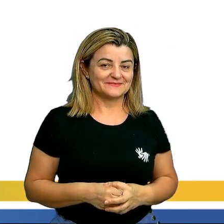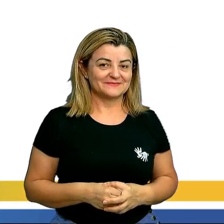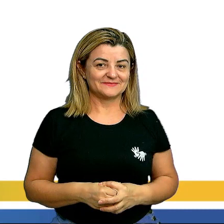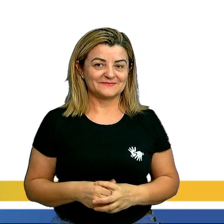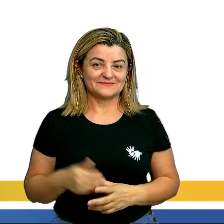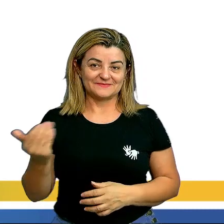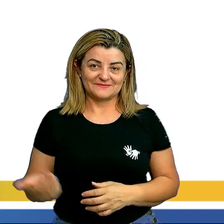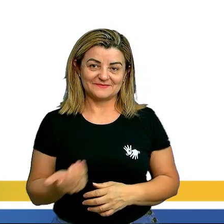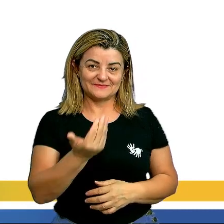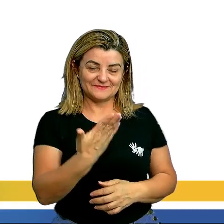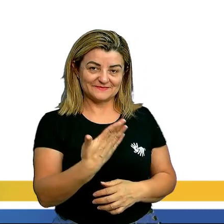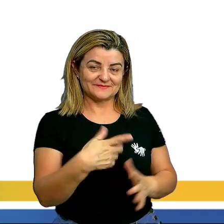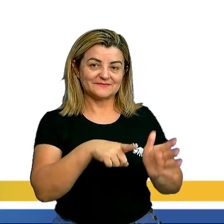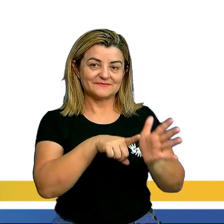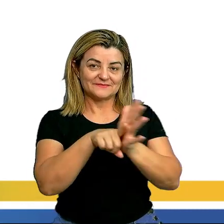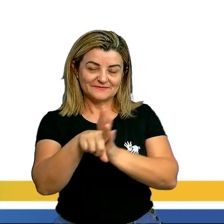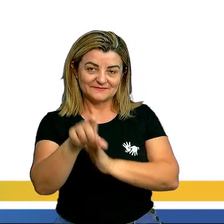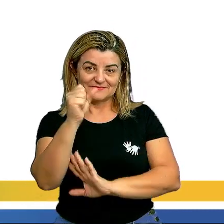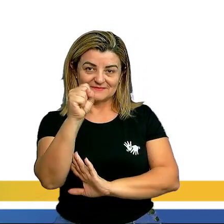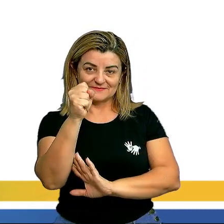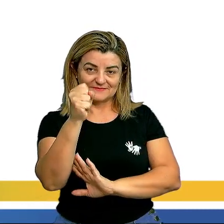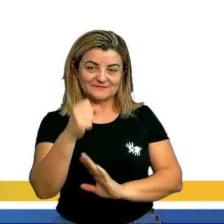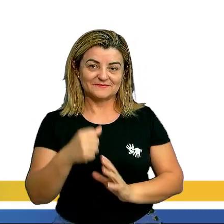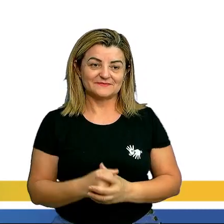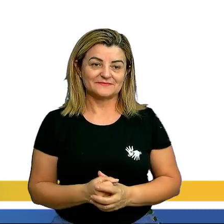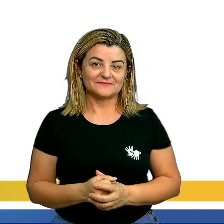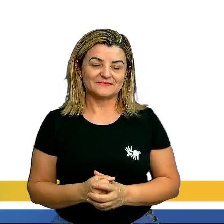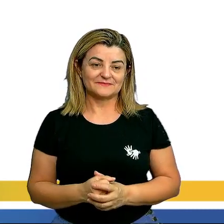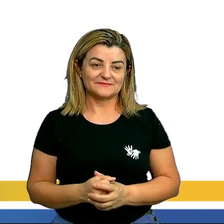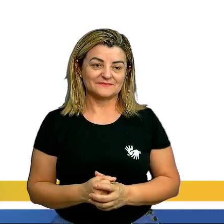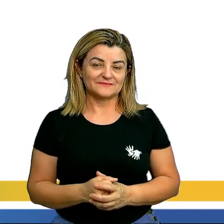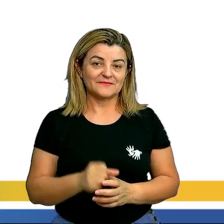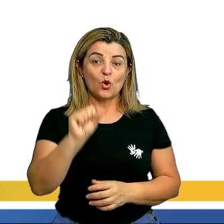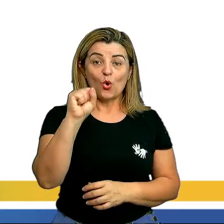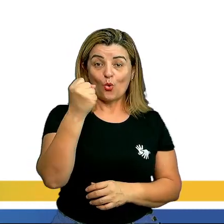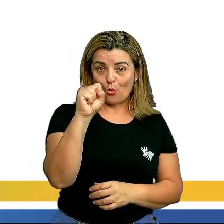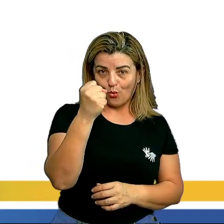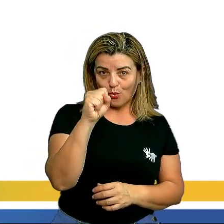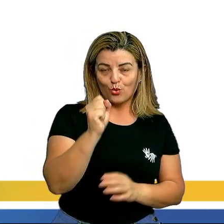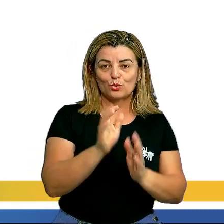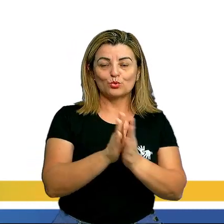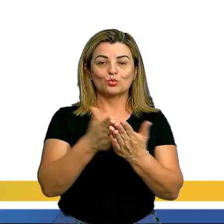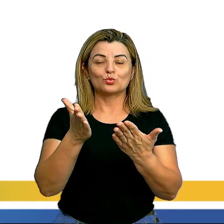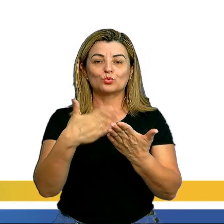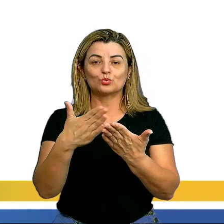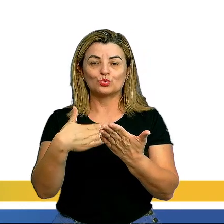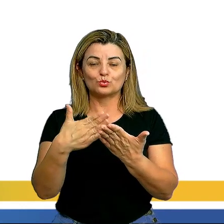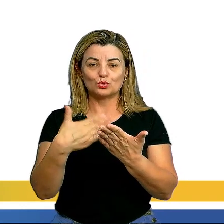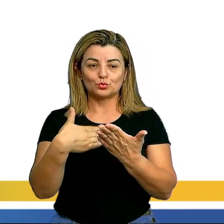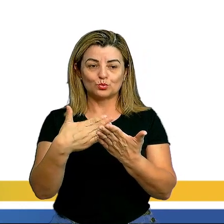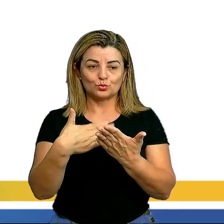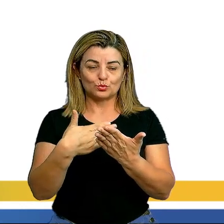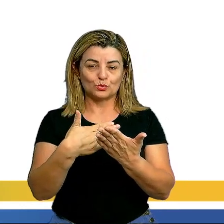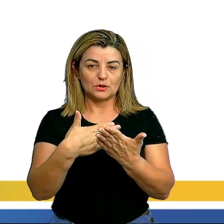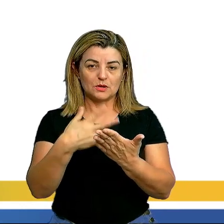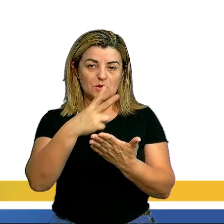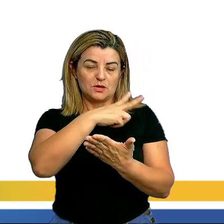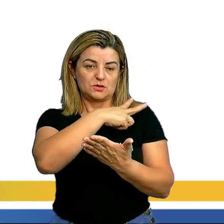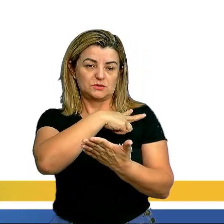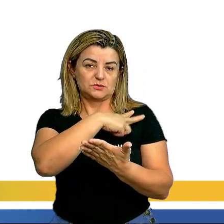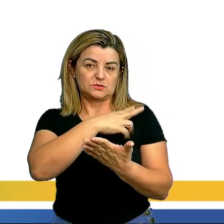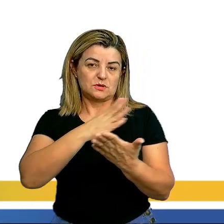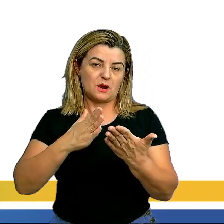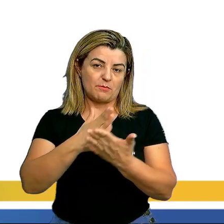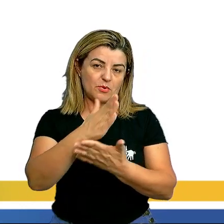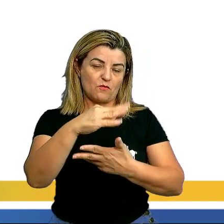Então, vejamos aí mais uma questão. Essa questão é a questão de número 8 e está no livro do segundo ano,